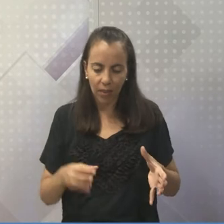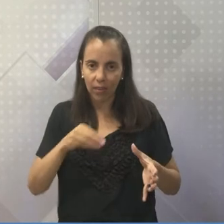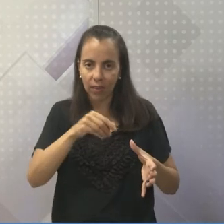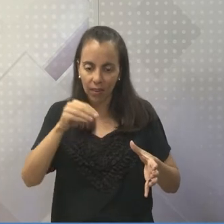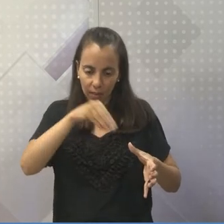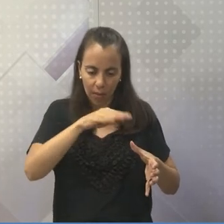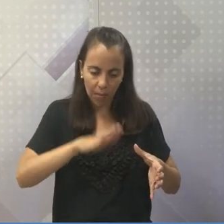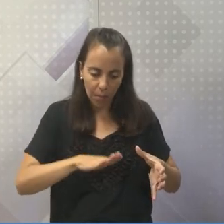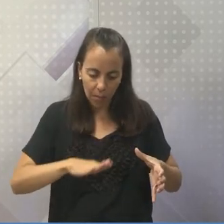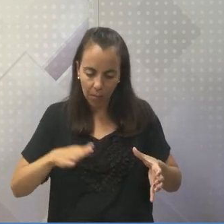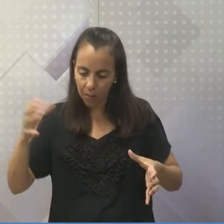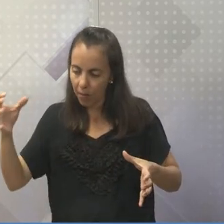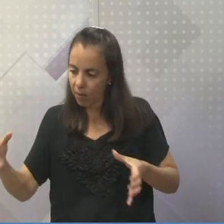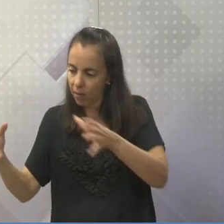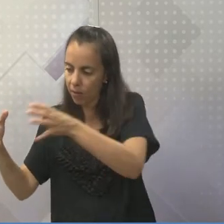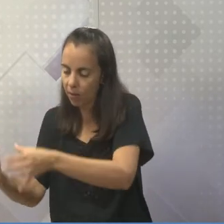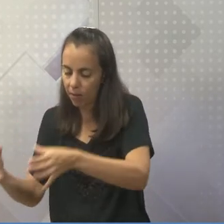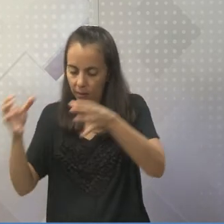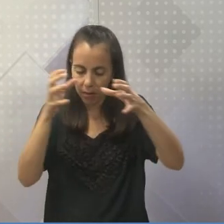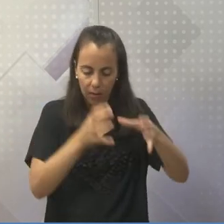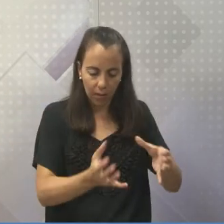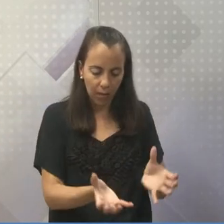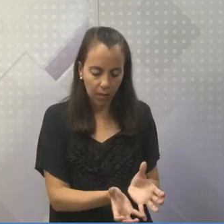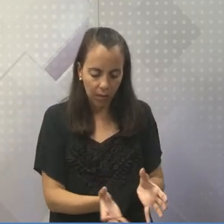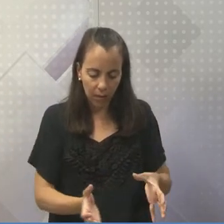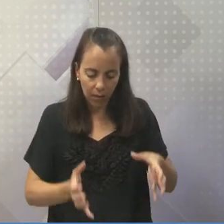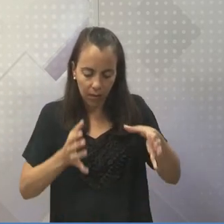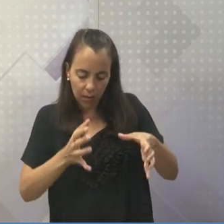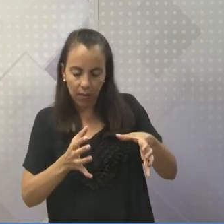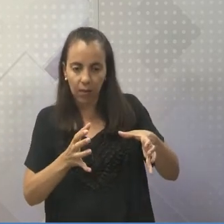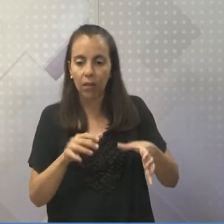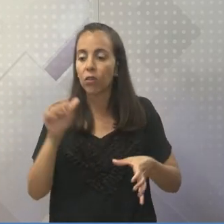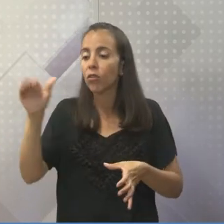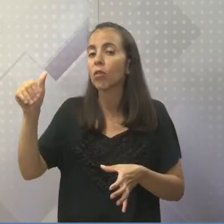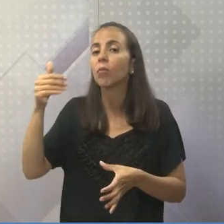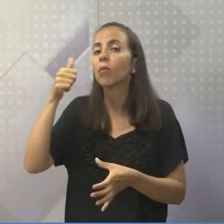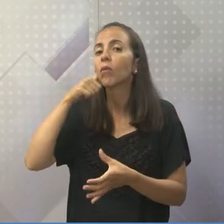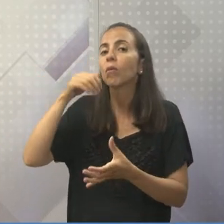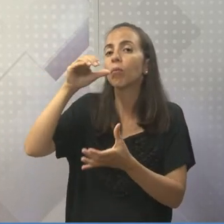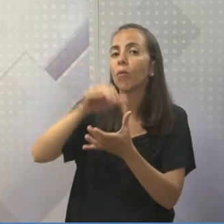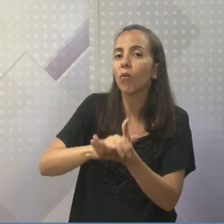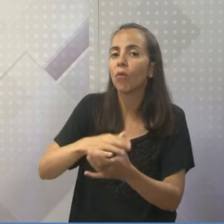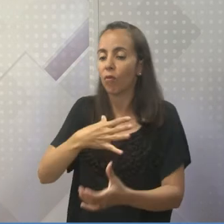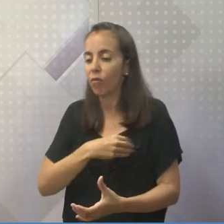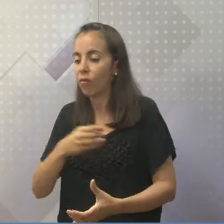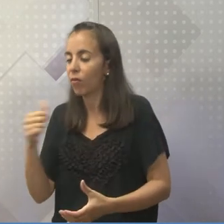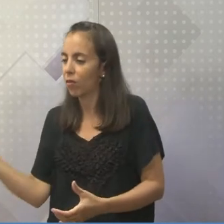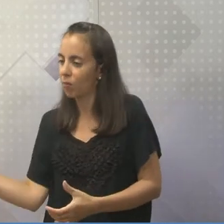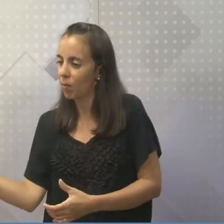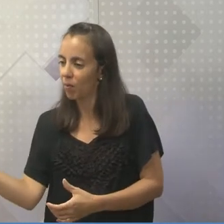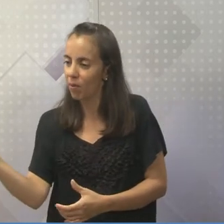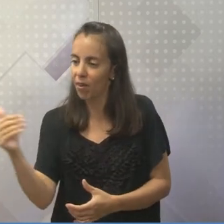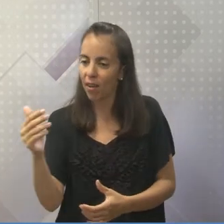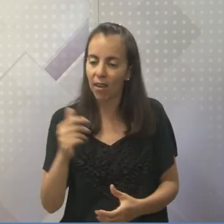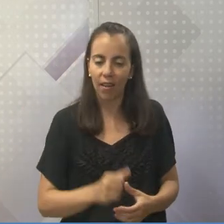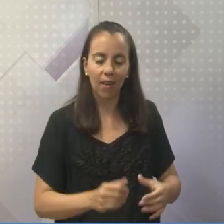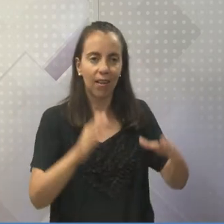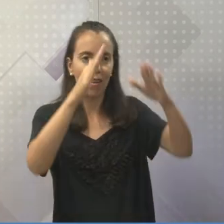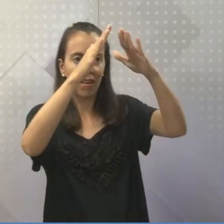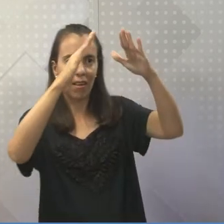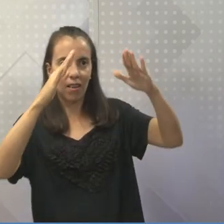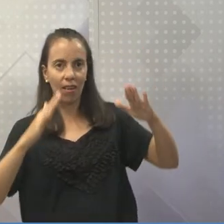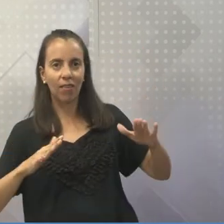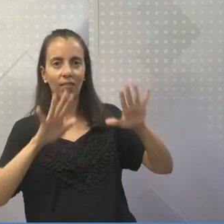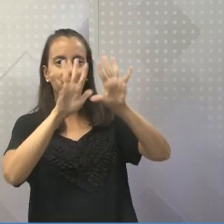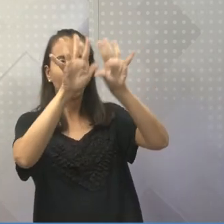chegou em casa, ele fez isso, chamou a esposa, os filhos, e começou a enfeitar aquela árvore. E passou a colocar aquela